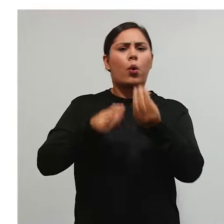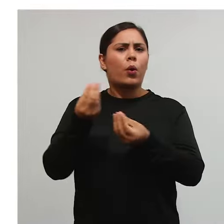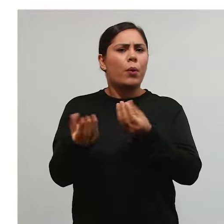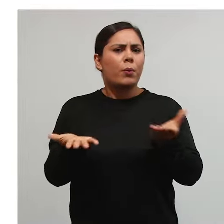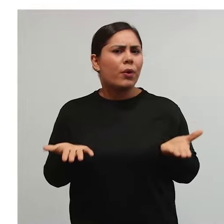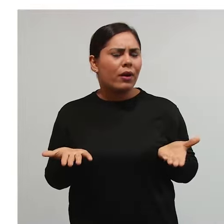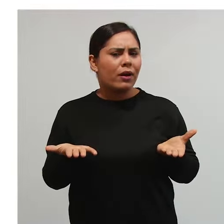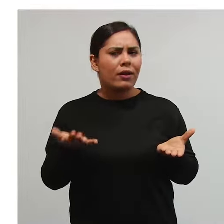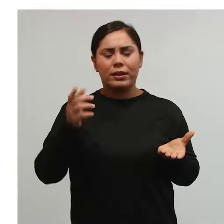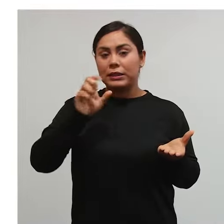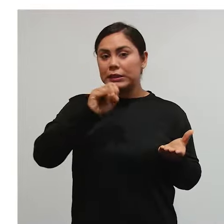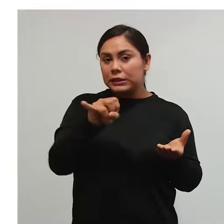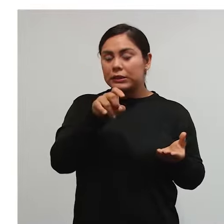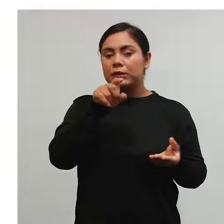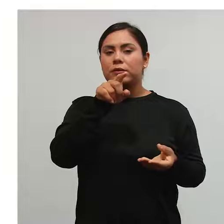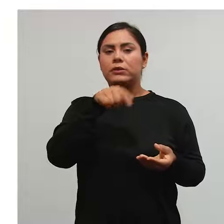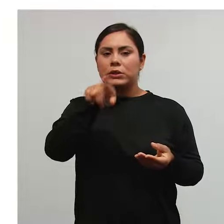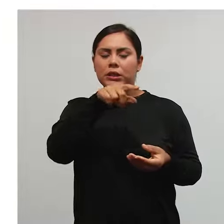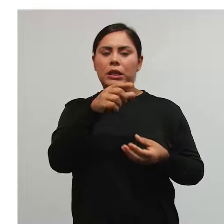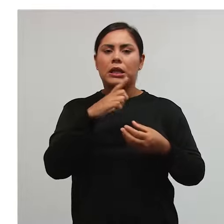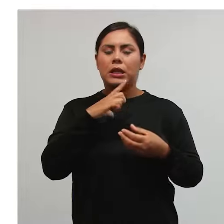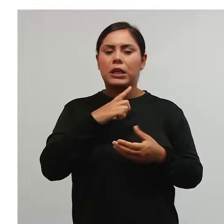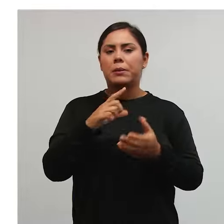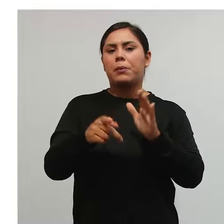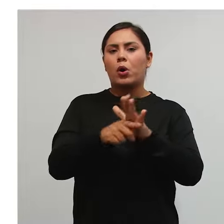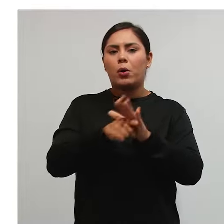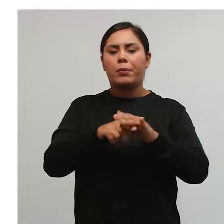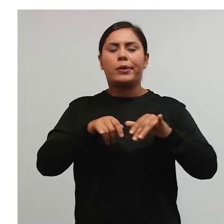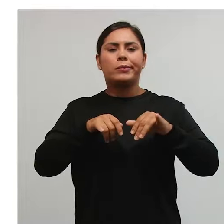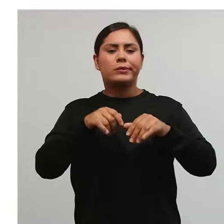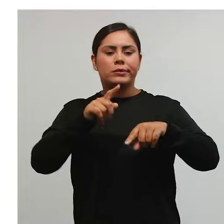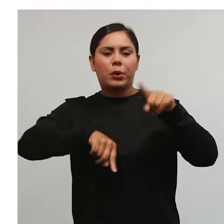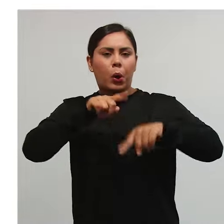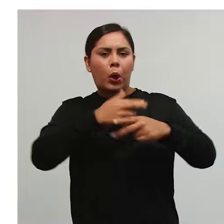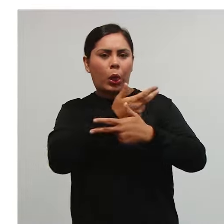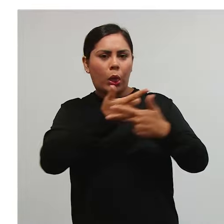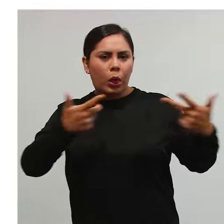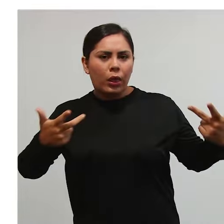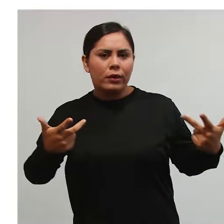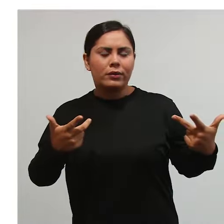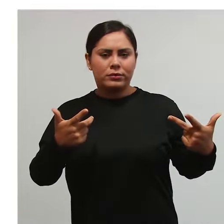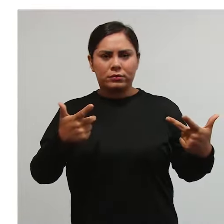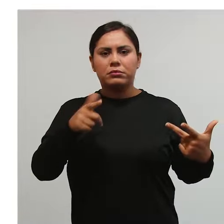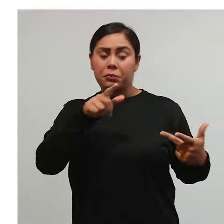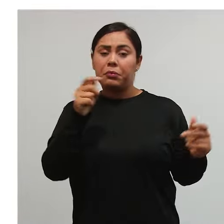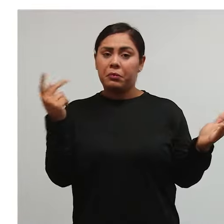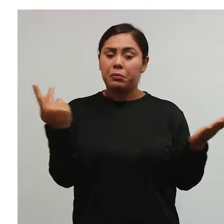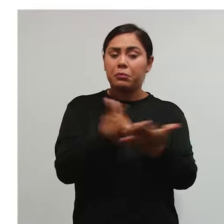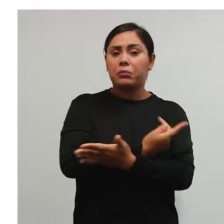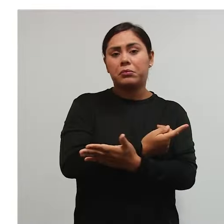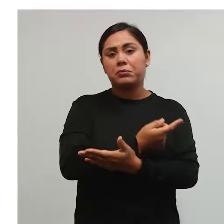professora? Bom, se você tem uma circulação de mercadorias, por exemplo, isso é uma hipótese de incidência que vai, né, escolhida pelo